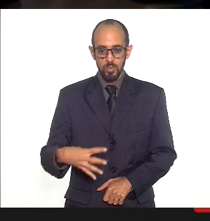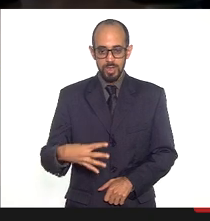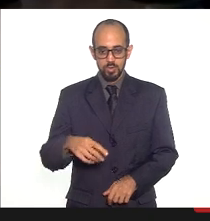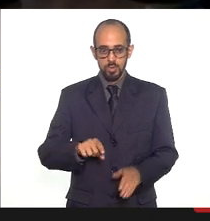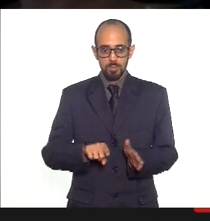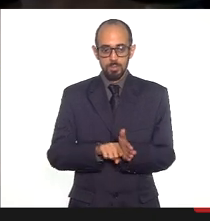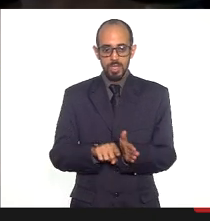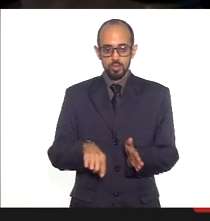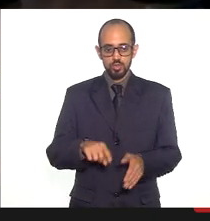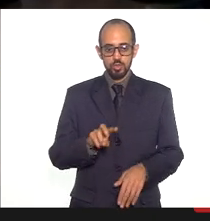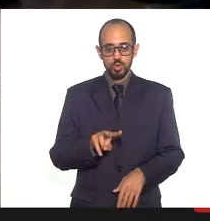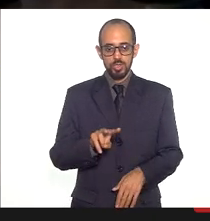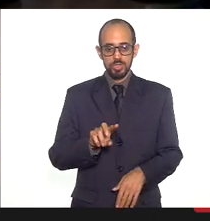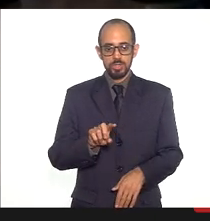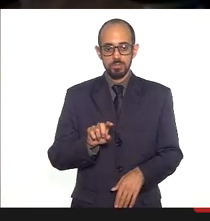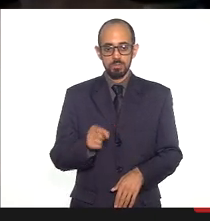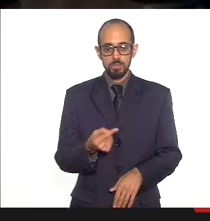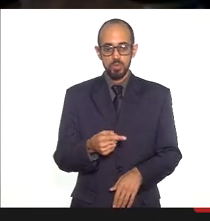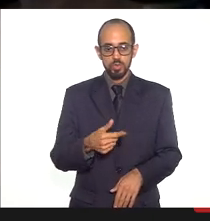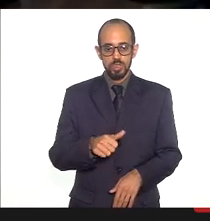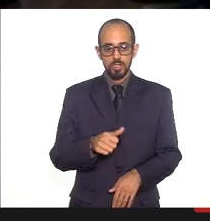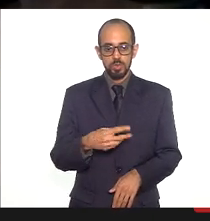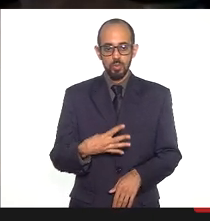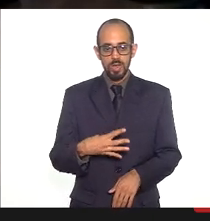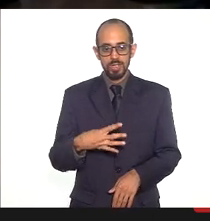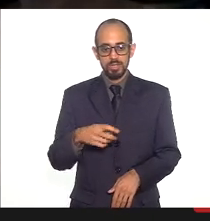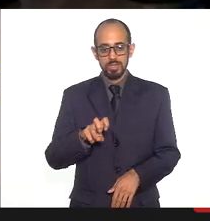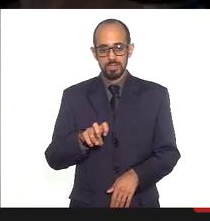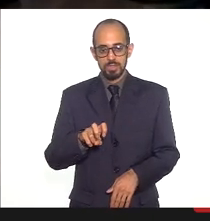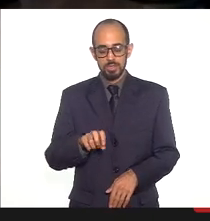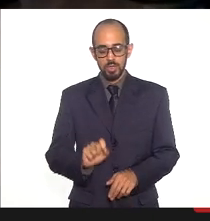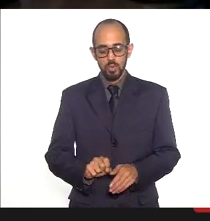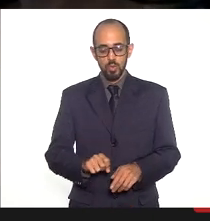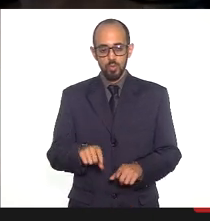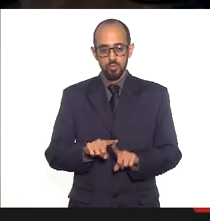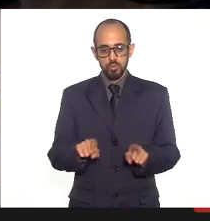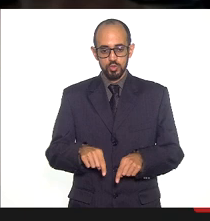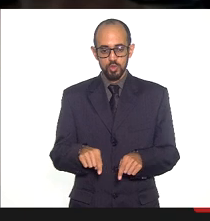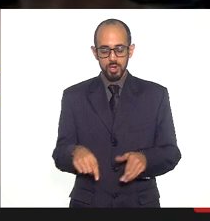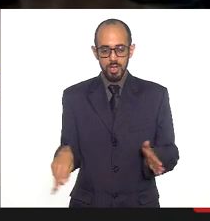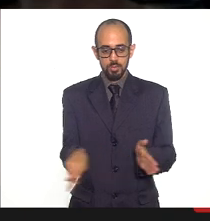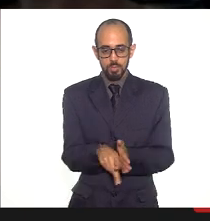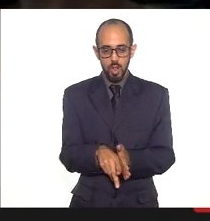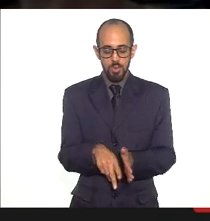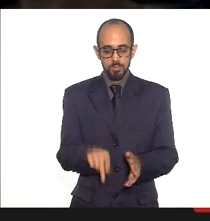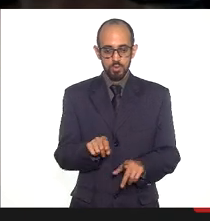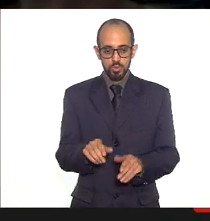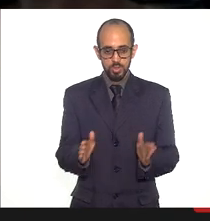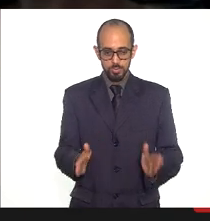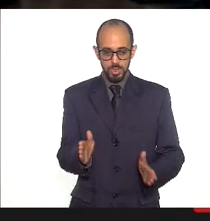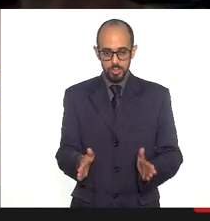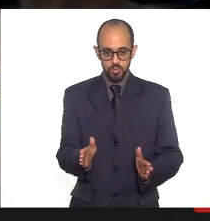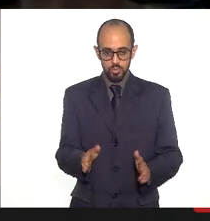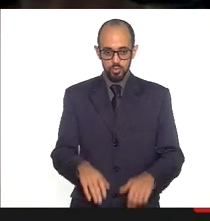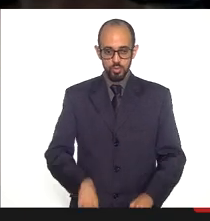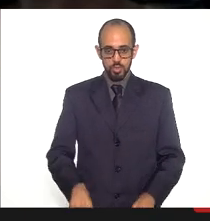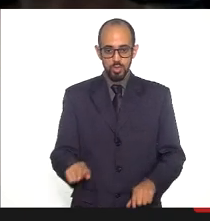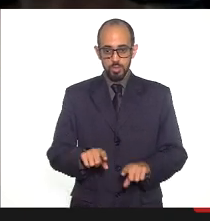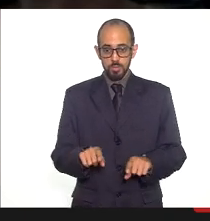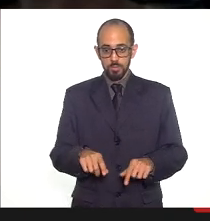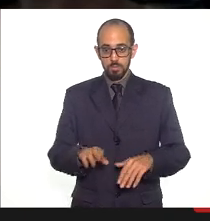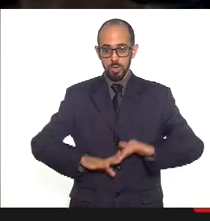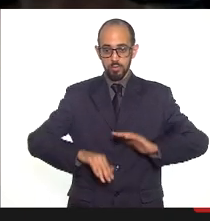.145 estatutários no período profissionais de saúde SESJRJ segundo vínculo